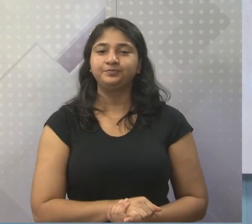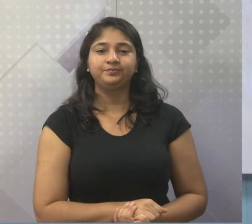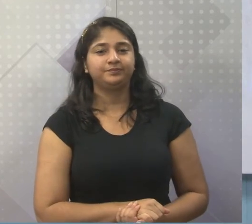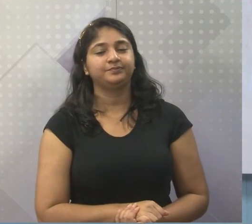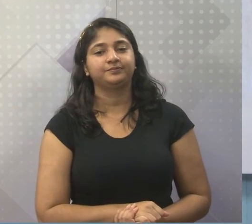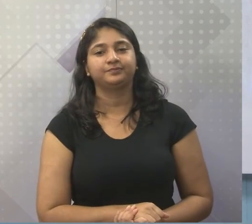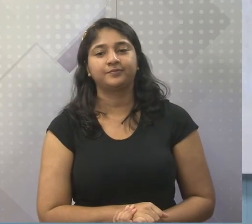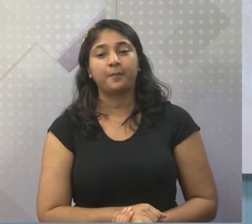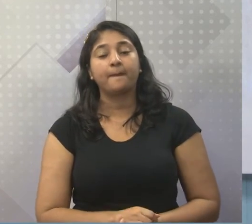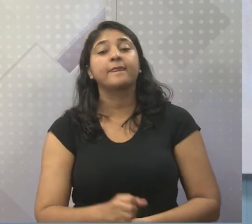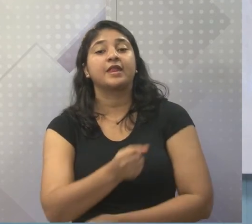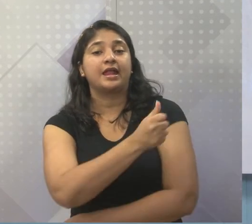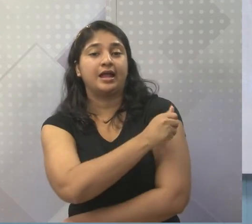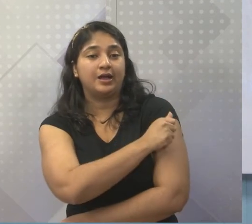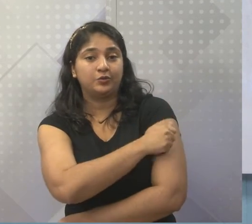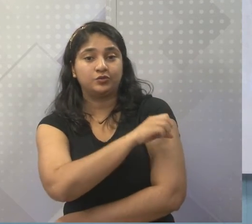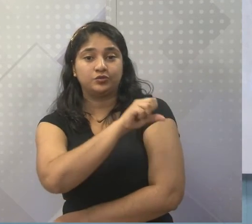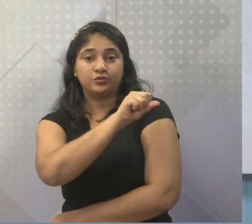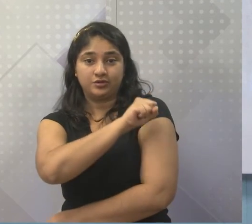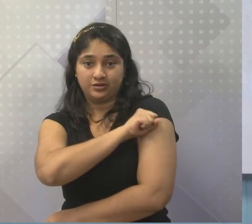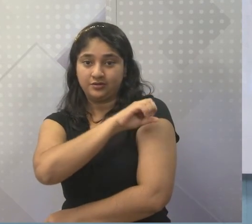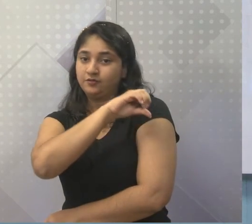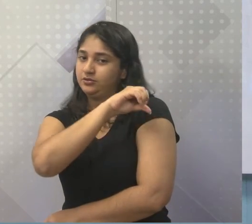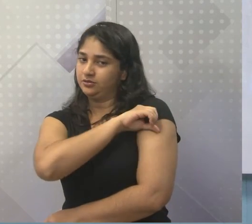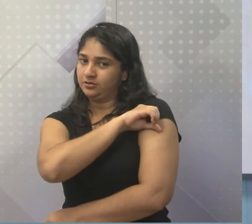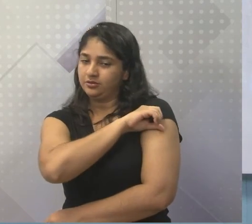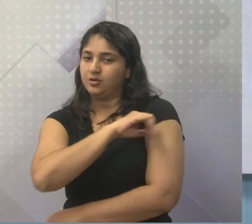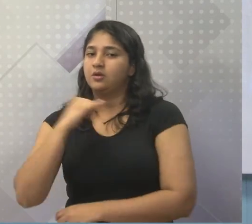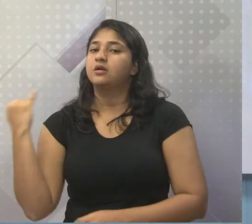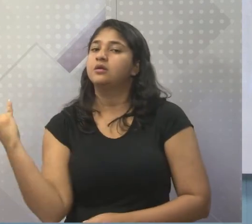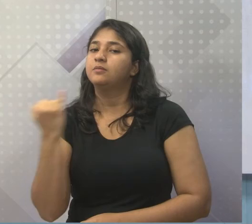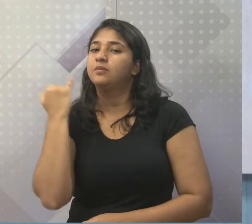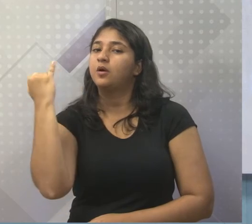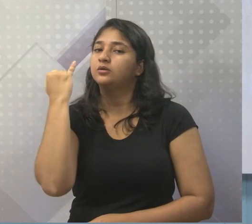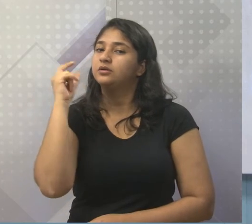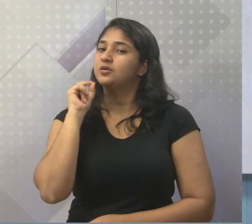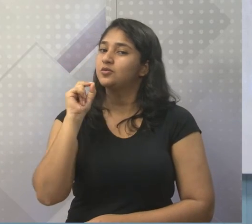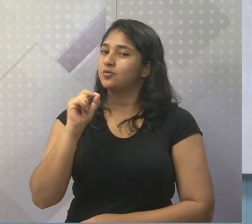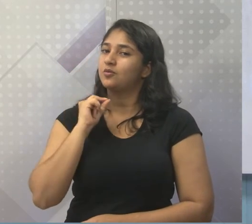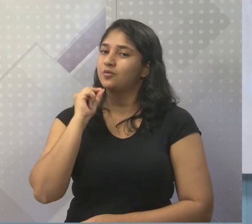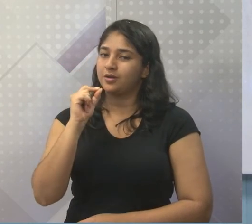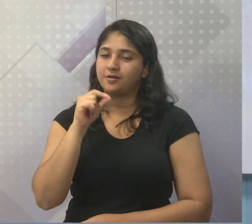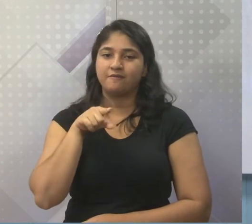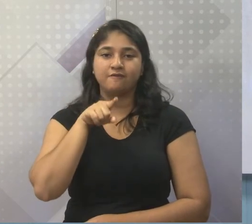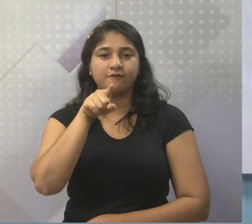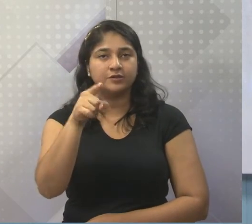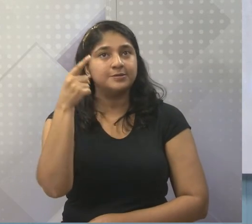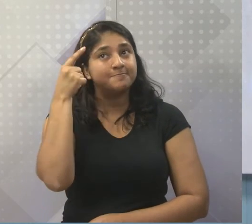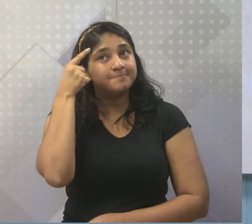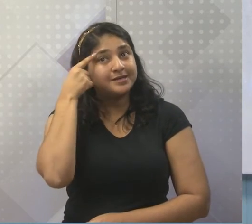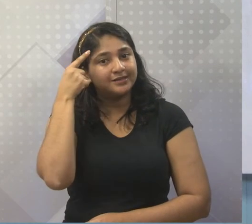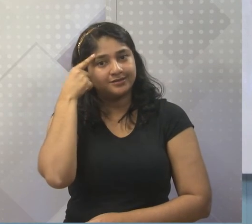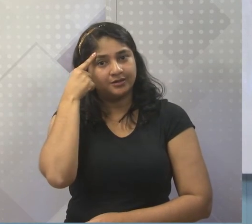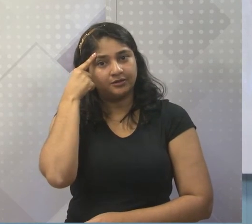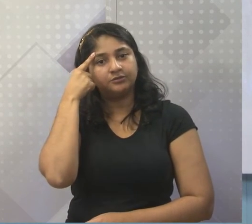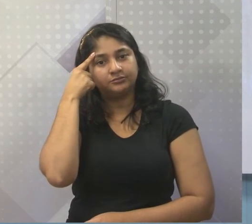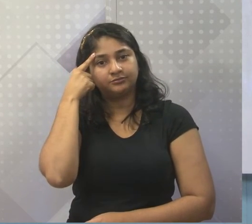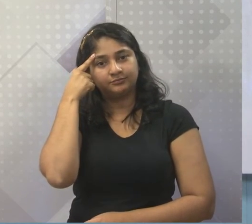Ó, oitavos e nonos, o mais importante de tudo nessa aula é que vocês saiam pensando.